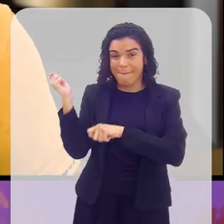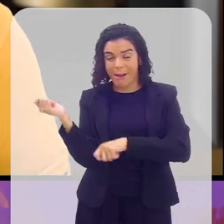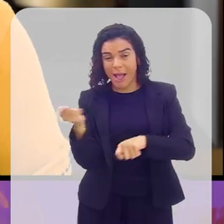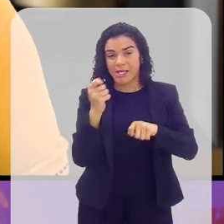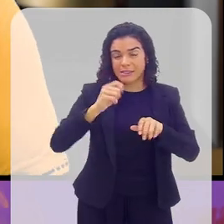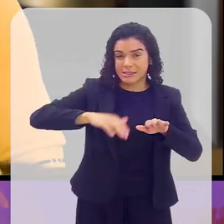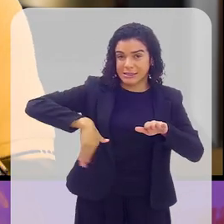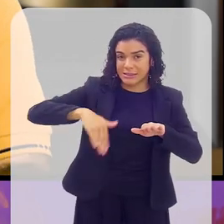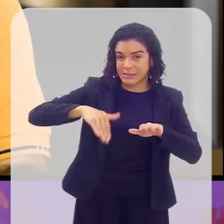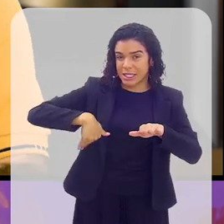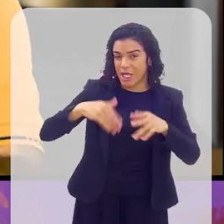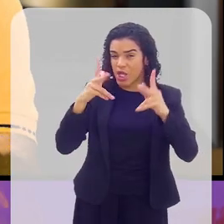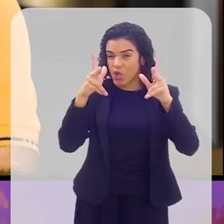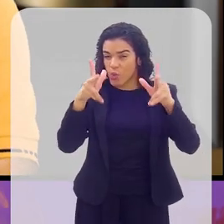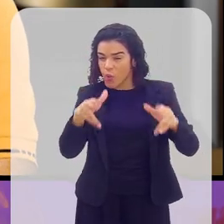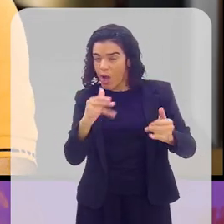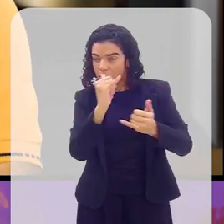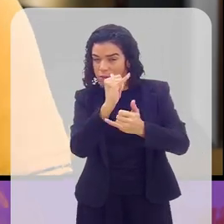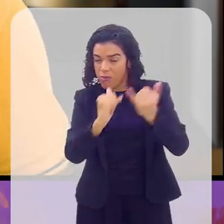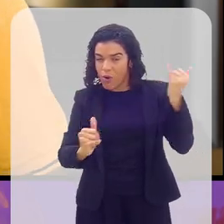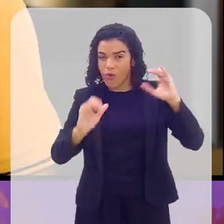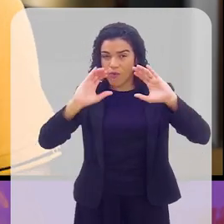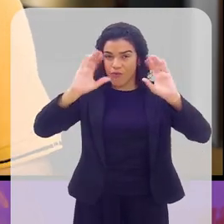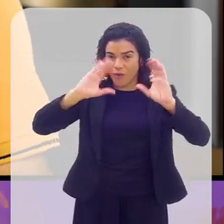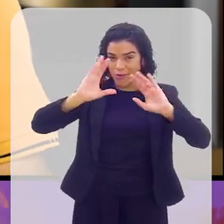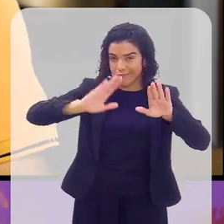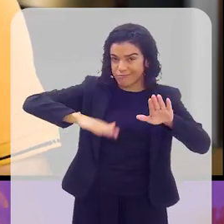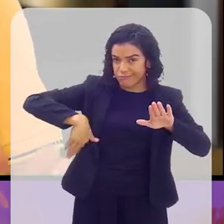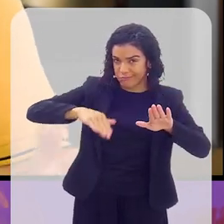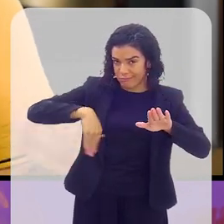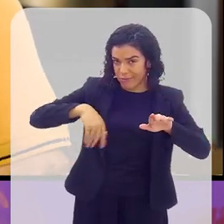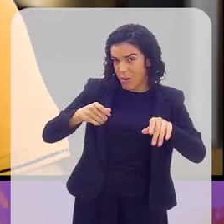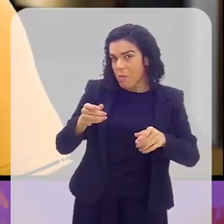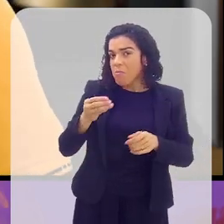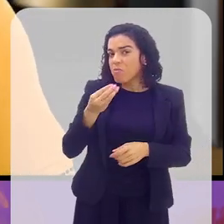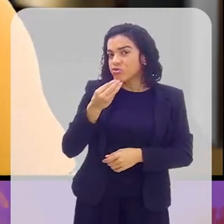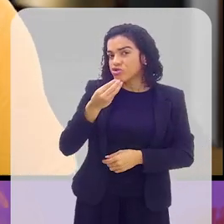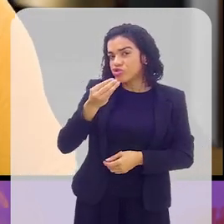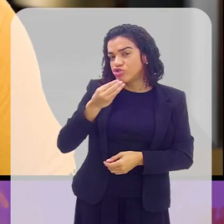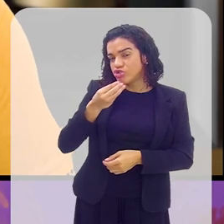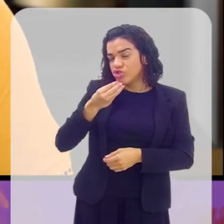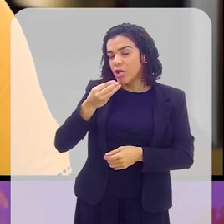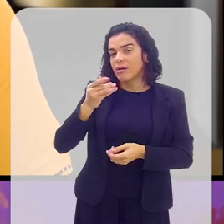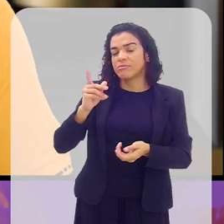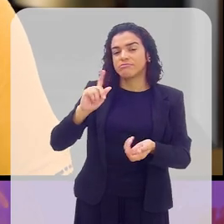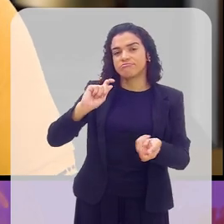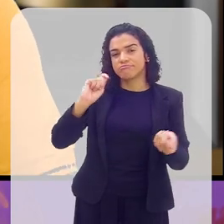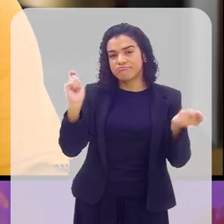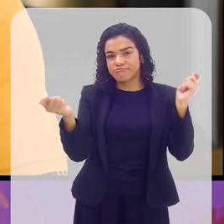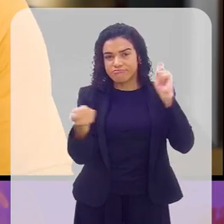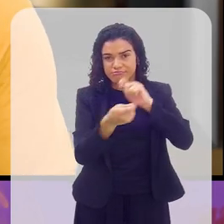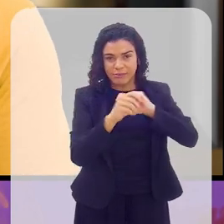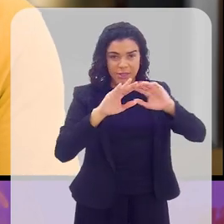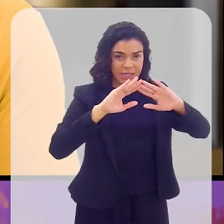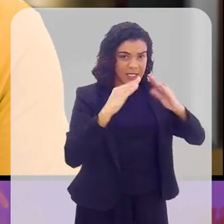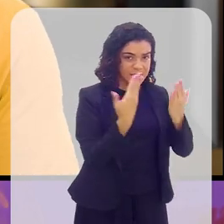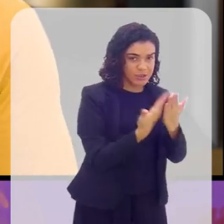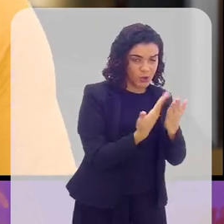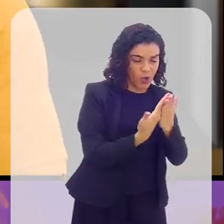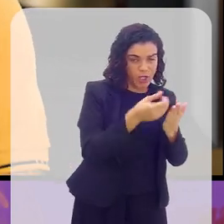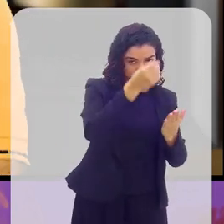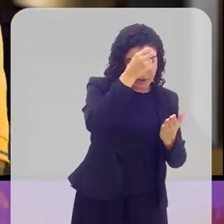esporte que tem as dimensões praticamente iguais ao vôlei de praia, ele poderia ser difundido nas escolas, tanto do